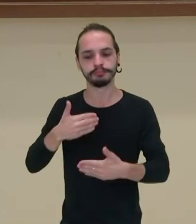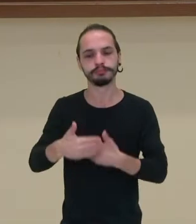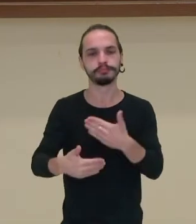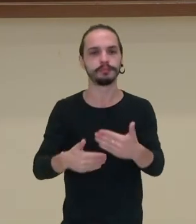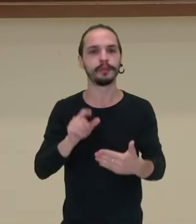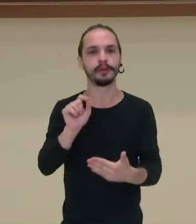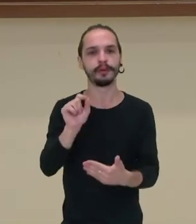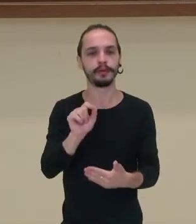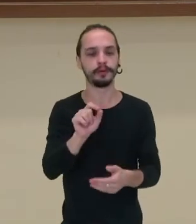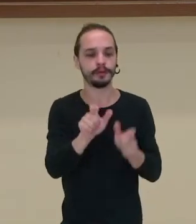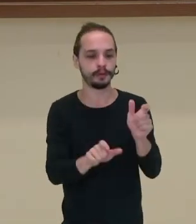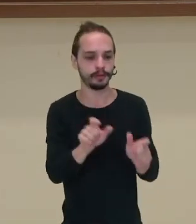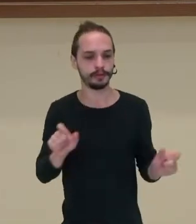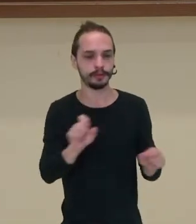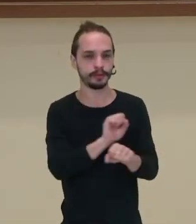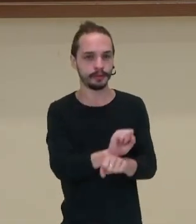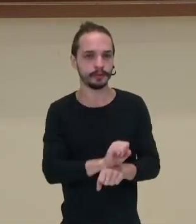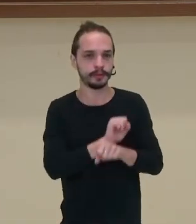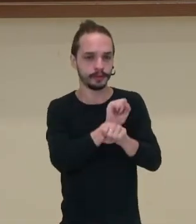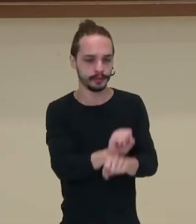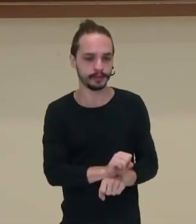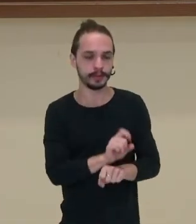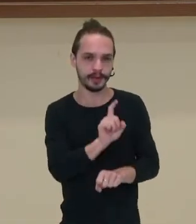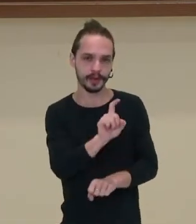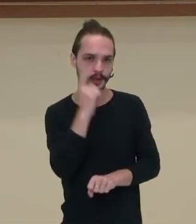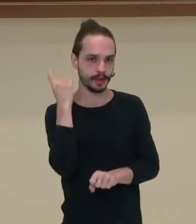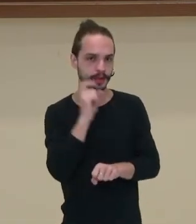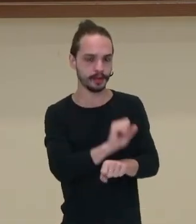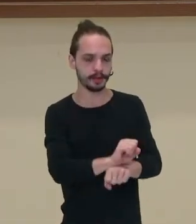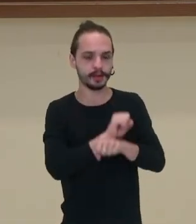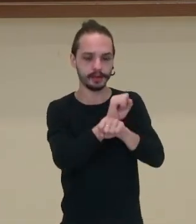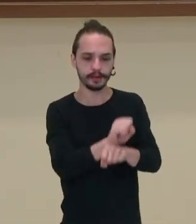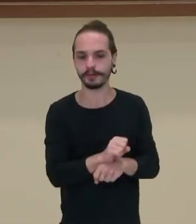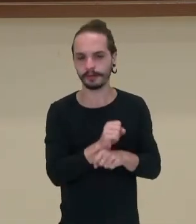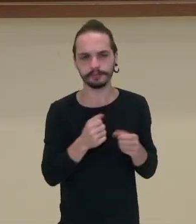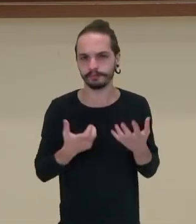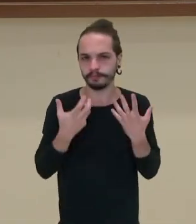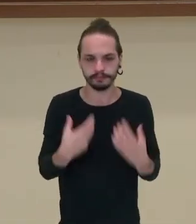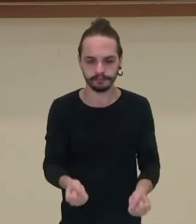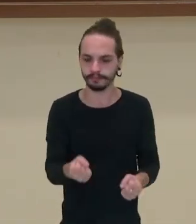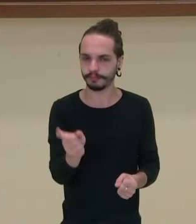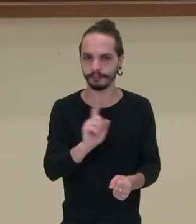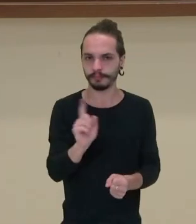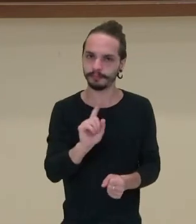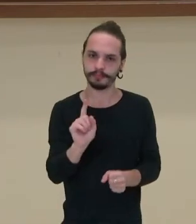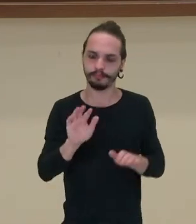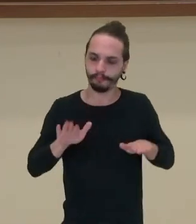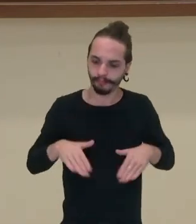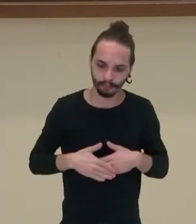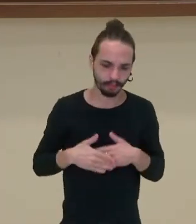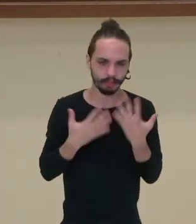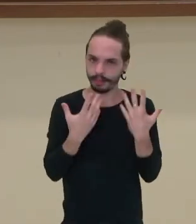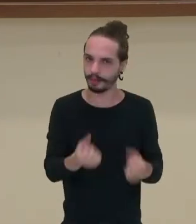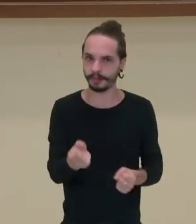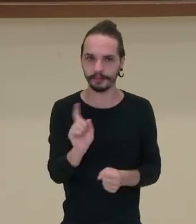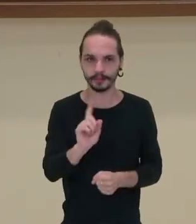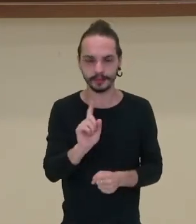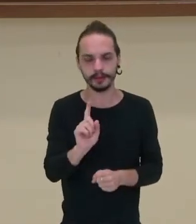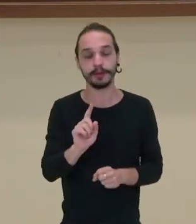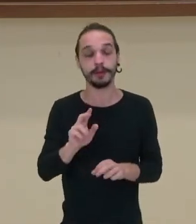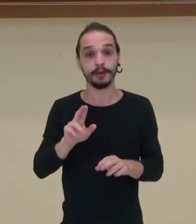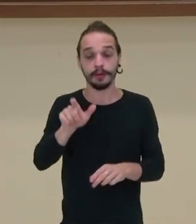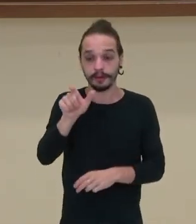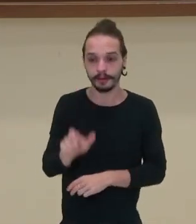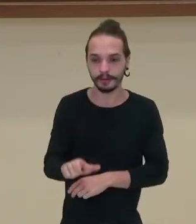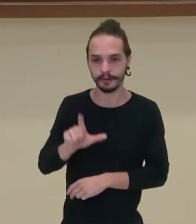que os escravos e ex-escravos não se permitem mais a ser dominados. E aí, até o Louventure, antes